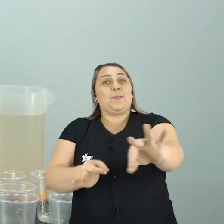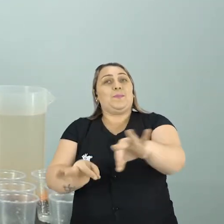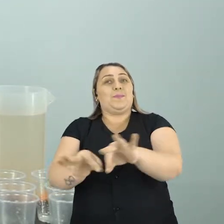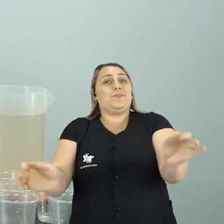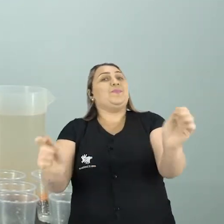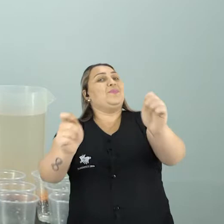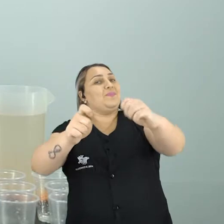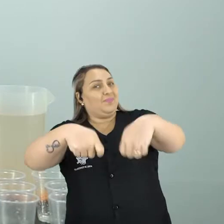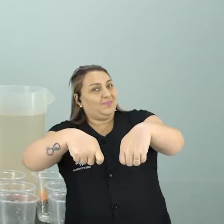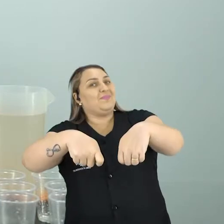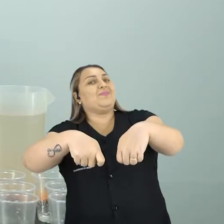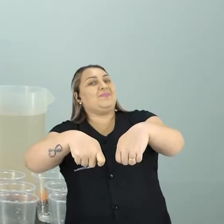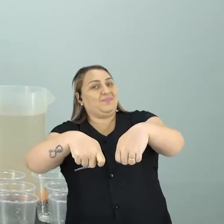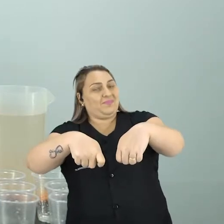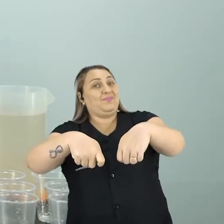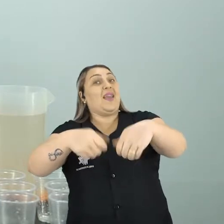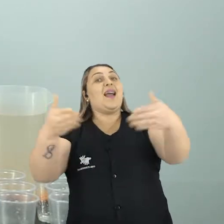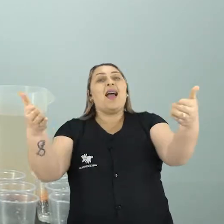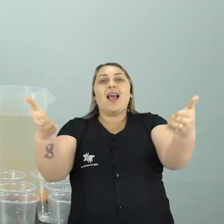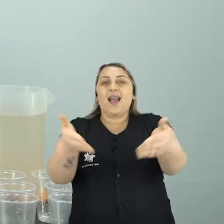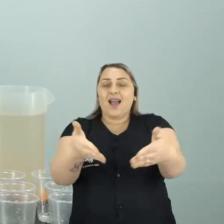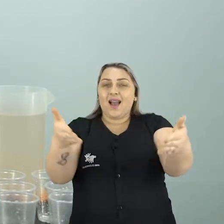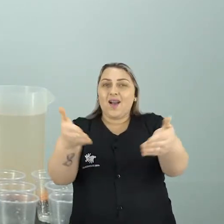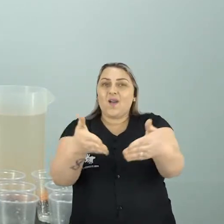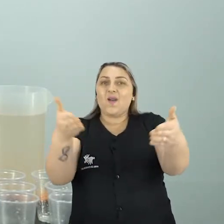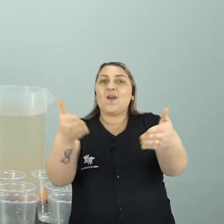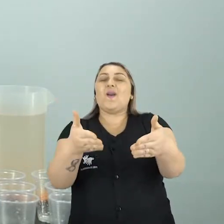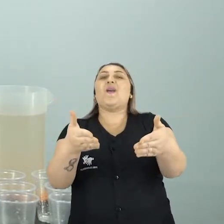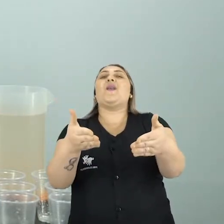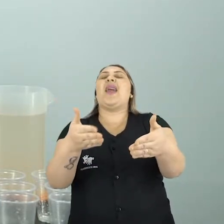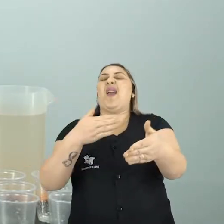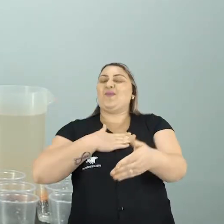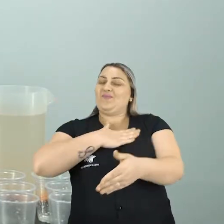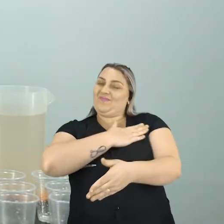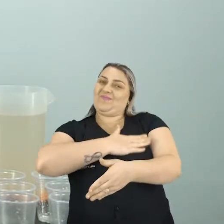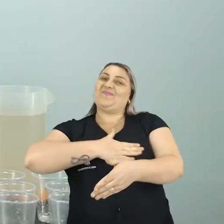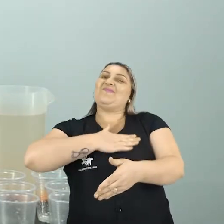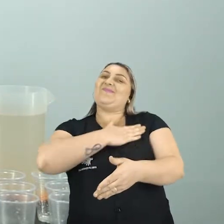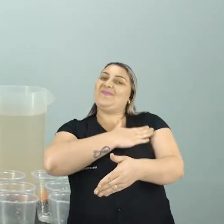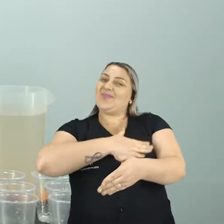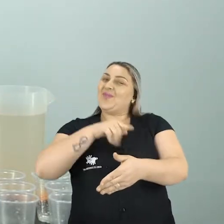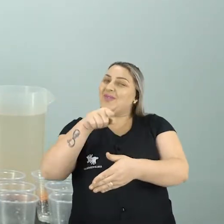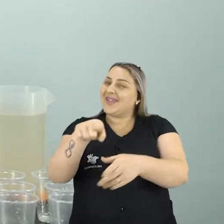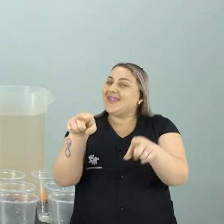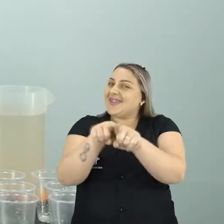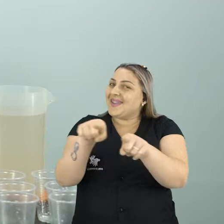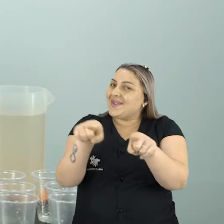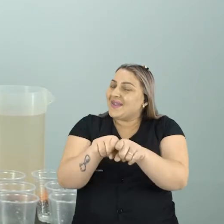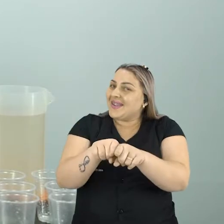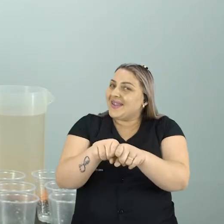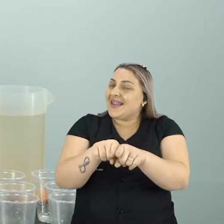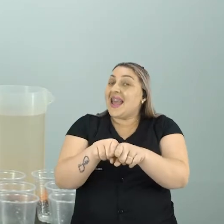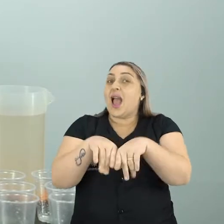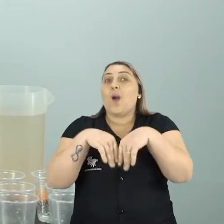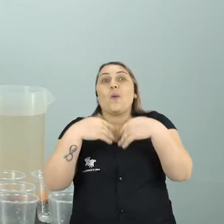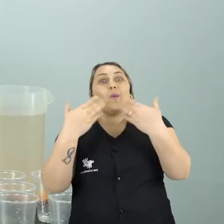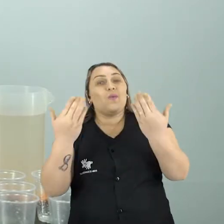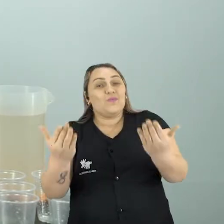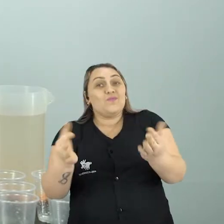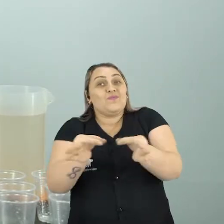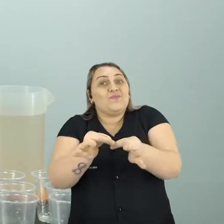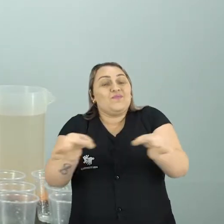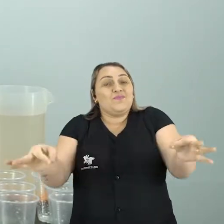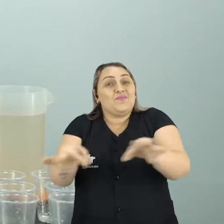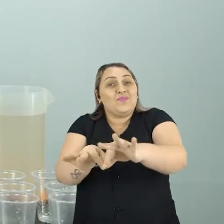de capacidade e agora nós chegamos numa parte que eu gosto muito e eu sei que você também é a parte de nós